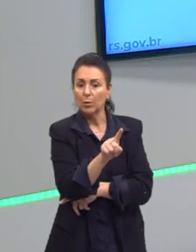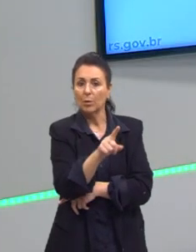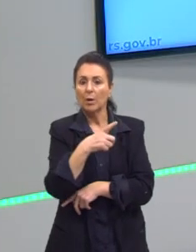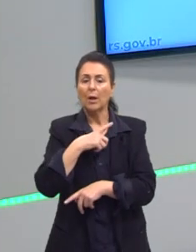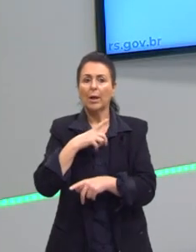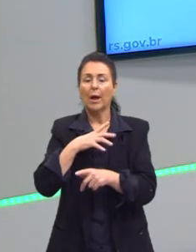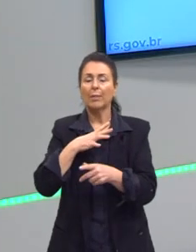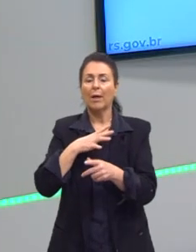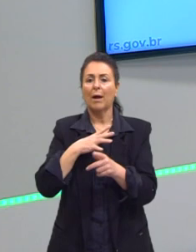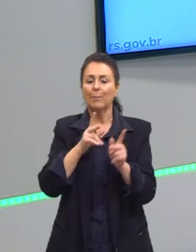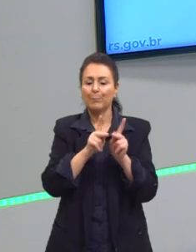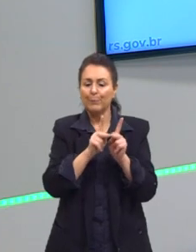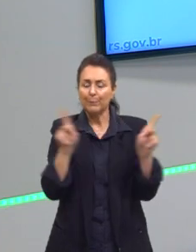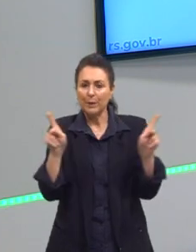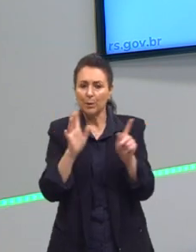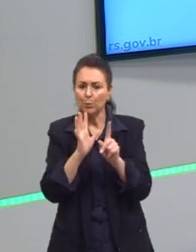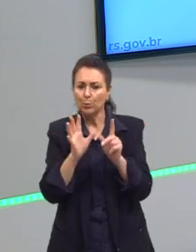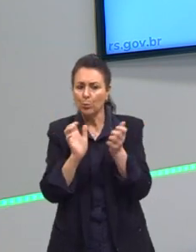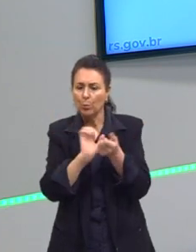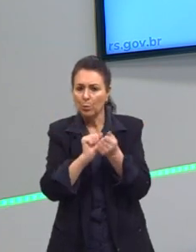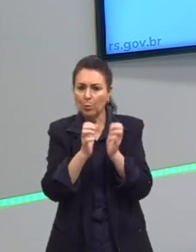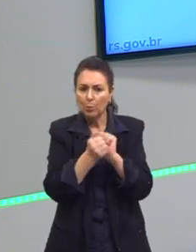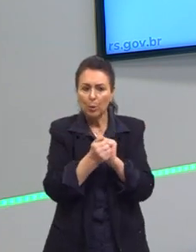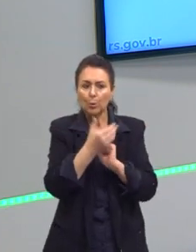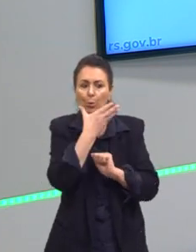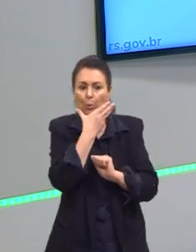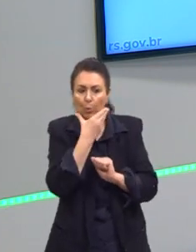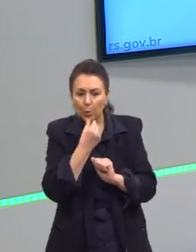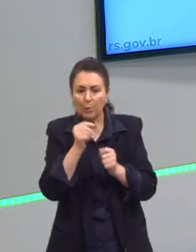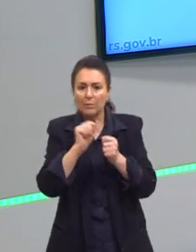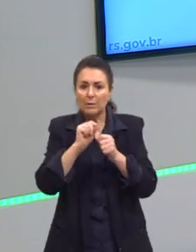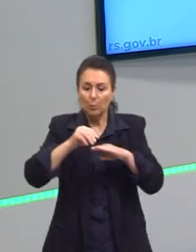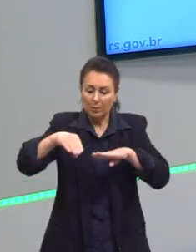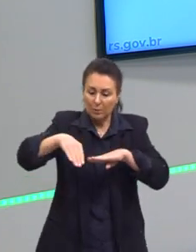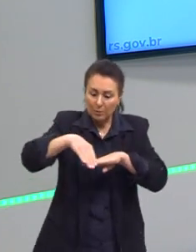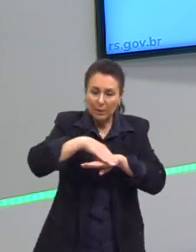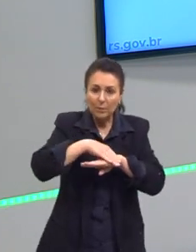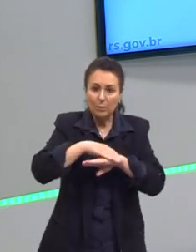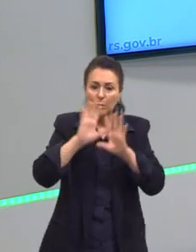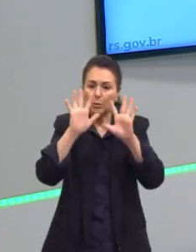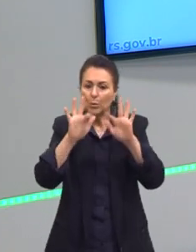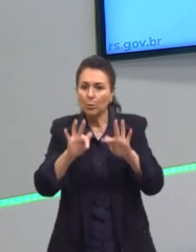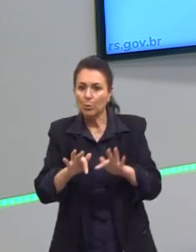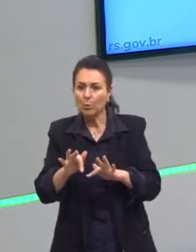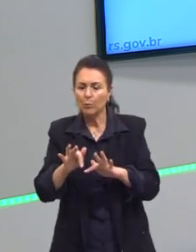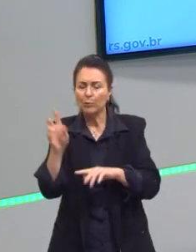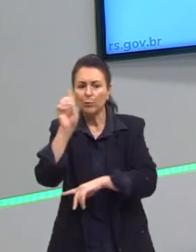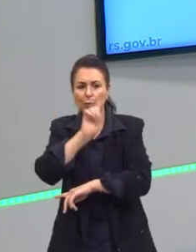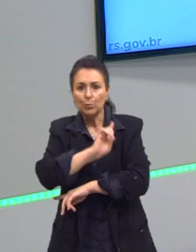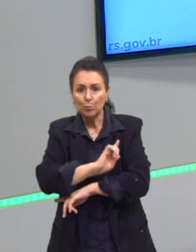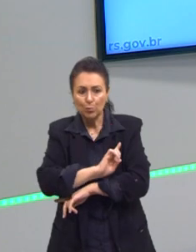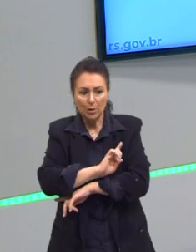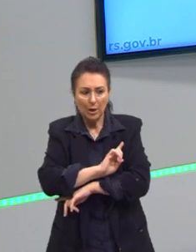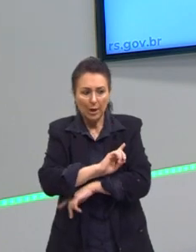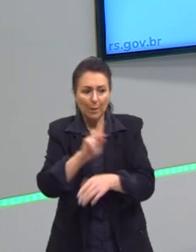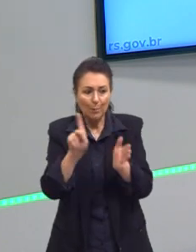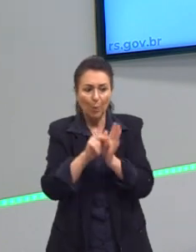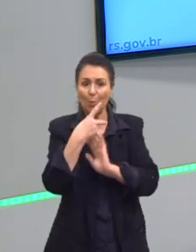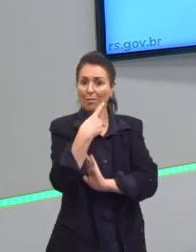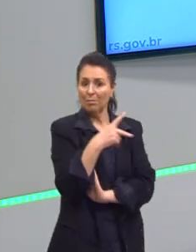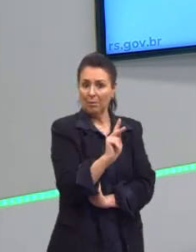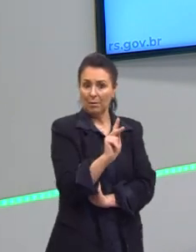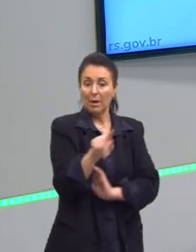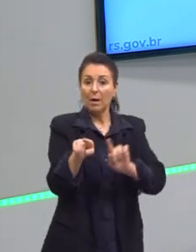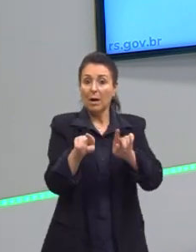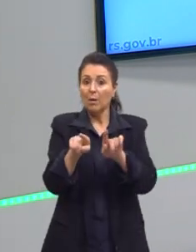artesanato, quando o artesão fazia o sapato, fazia algo, no final do dia, aquilo era do artesão. E no